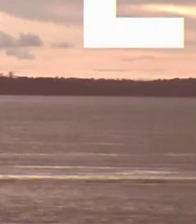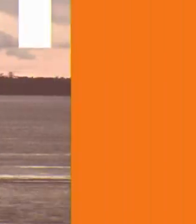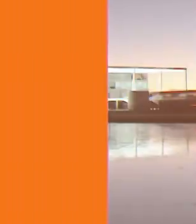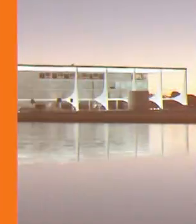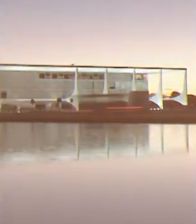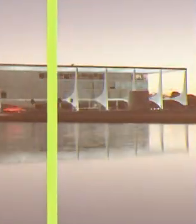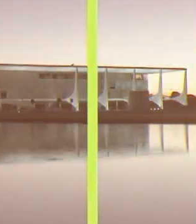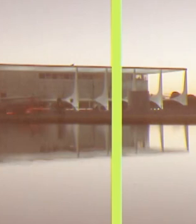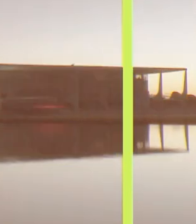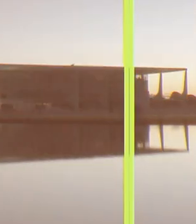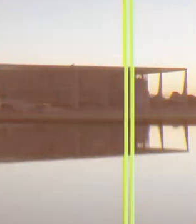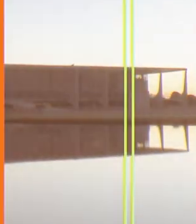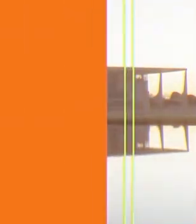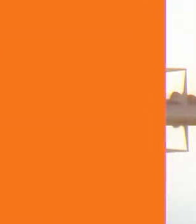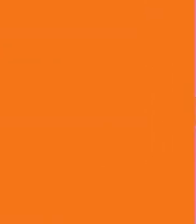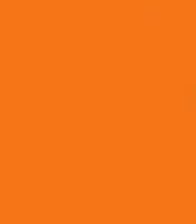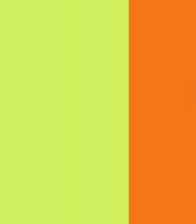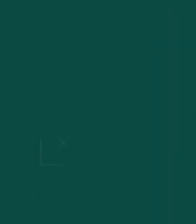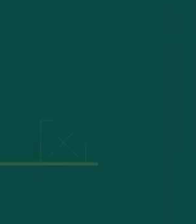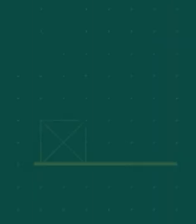Música Música